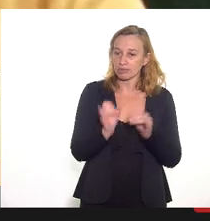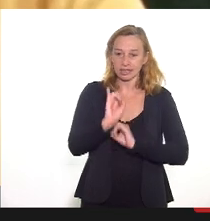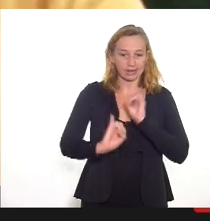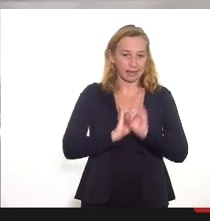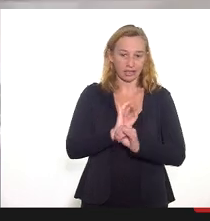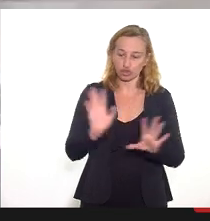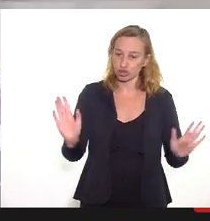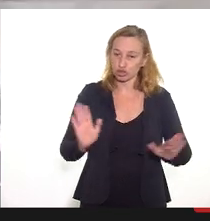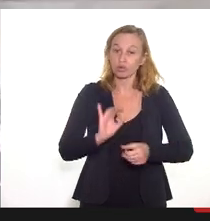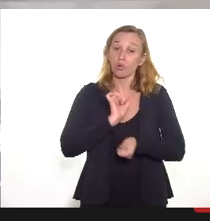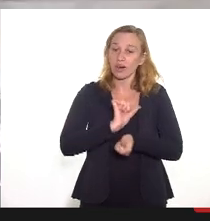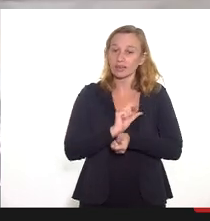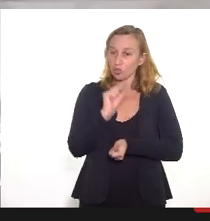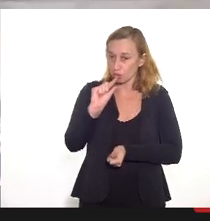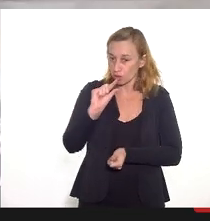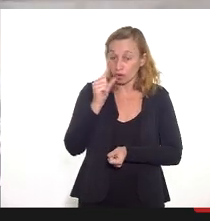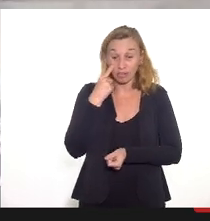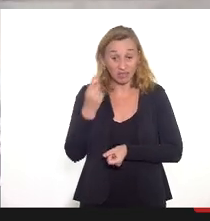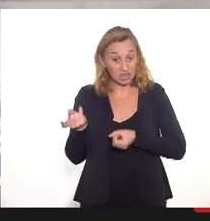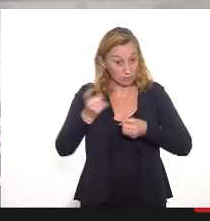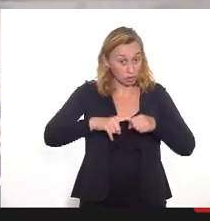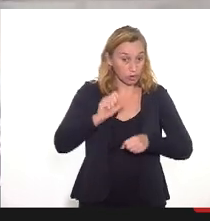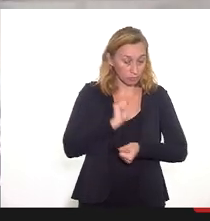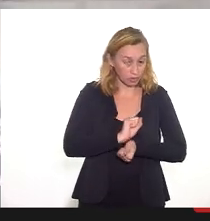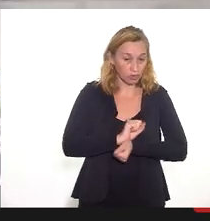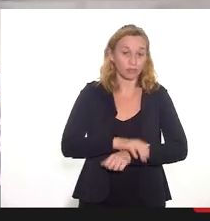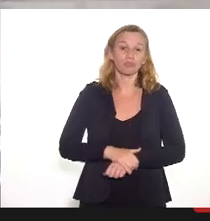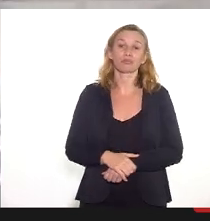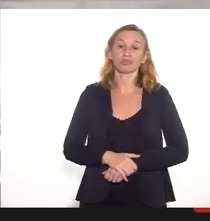Então, vamos aguardar um pouquinho para voltar, por favor.